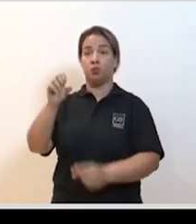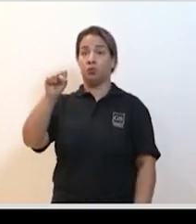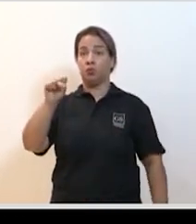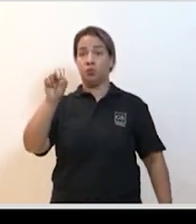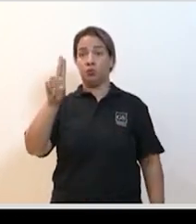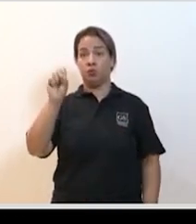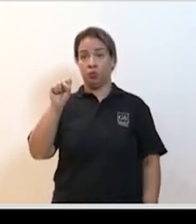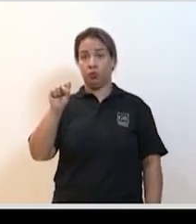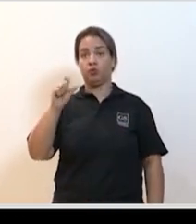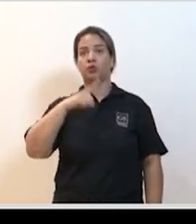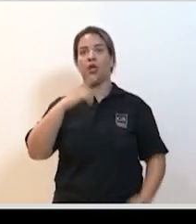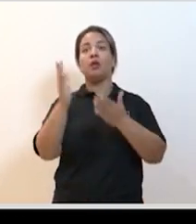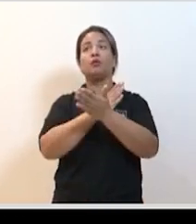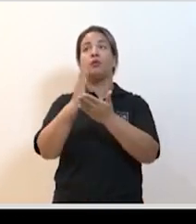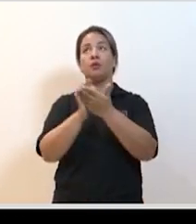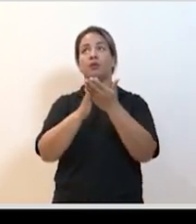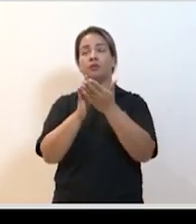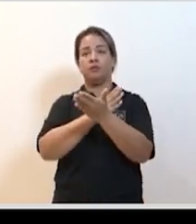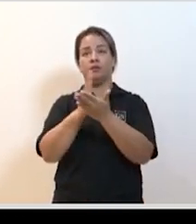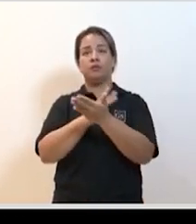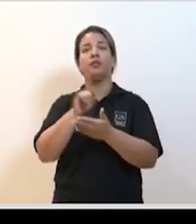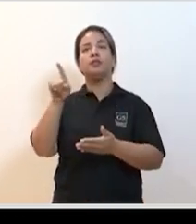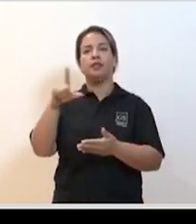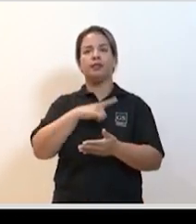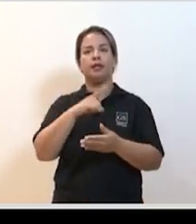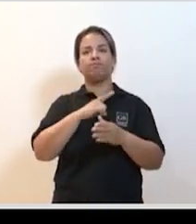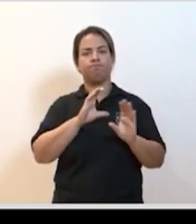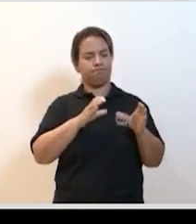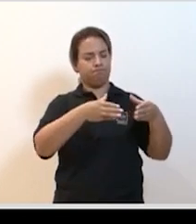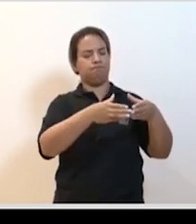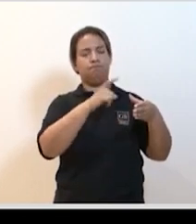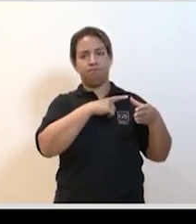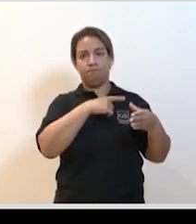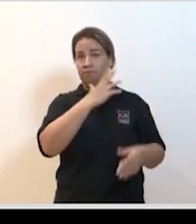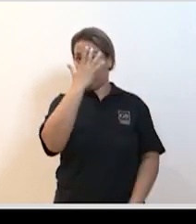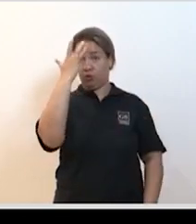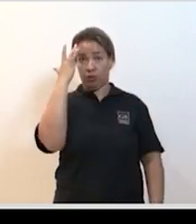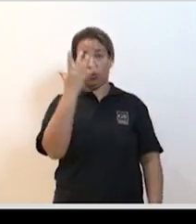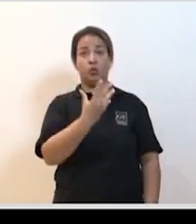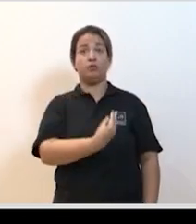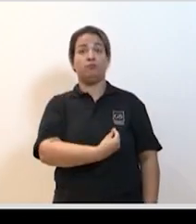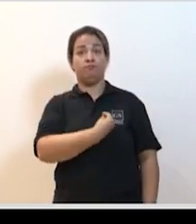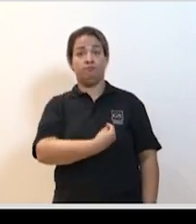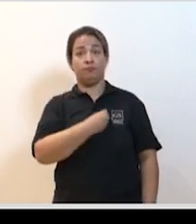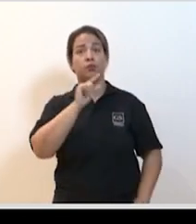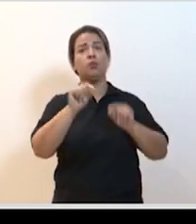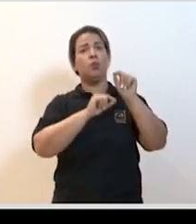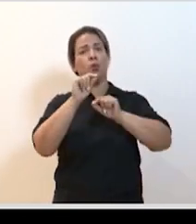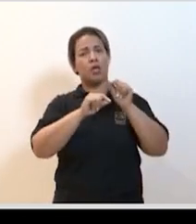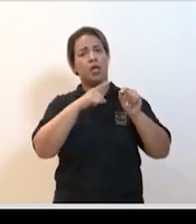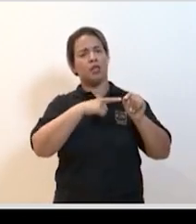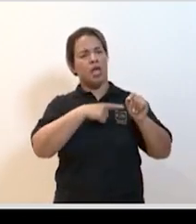também no livro do Camille aparecem comissões em que os cidadãos acabam participando e as